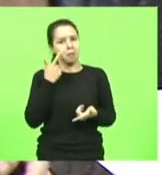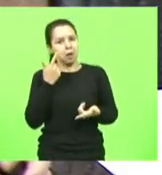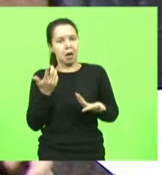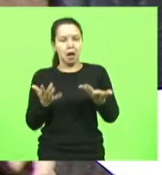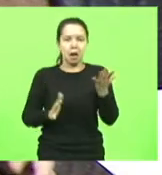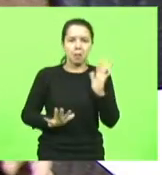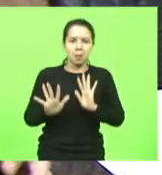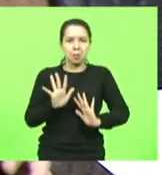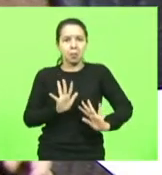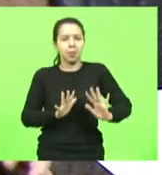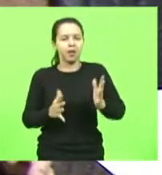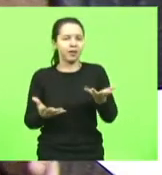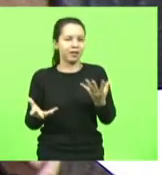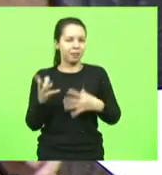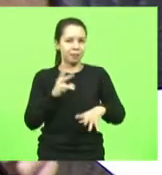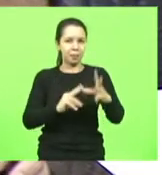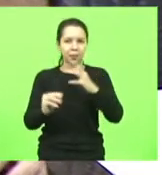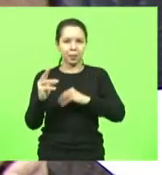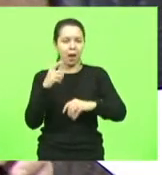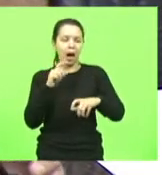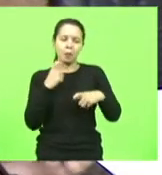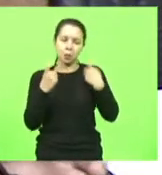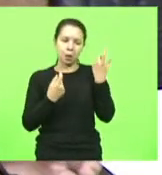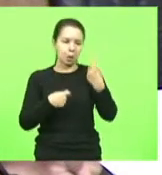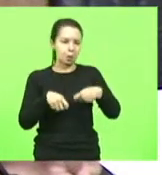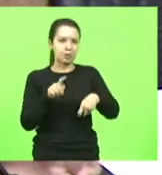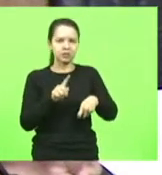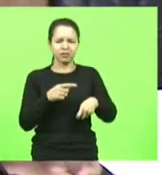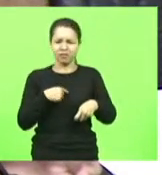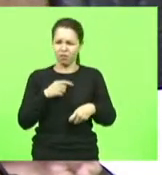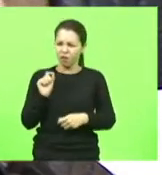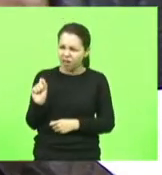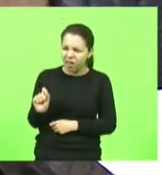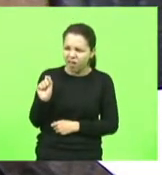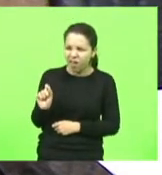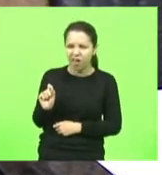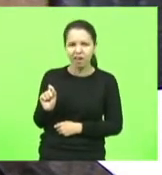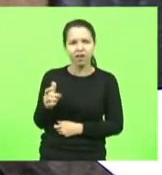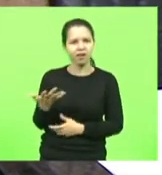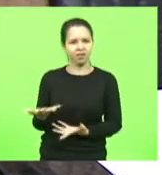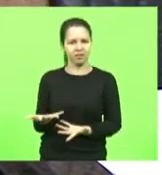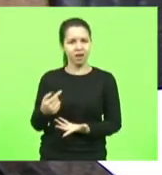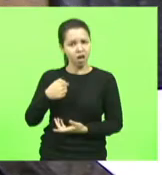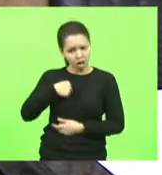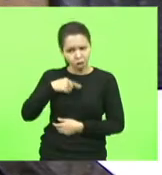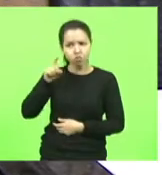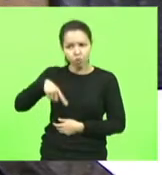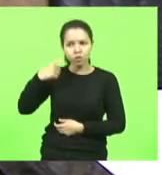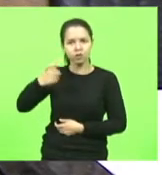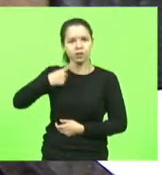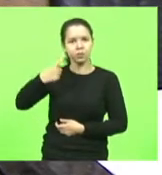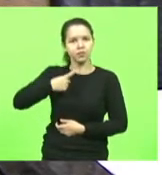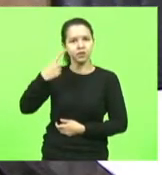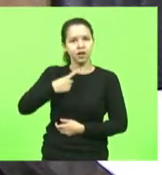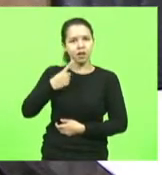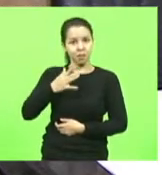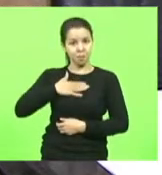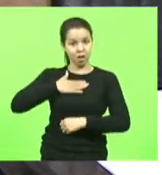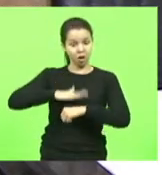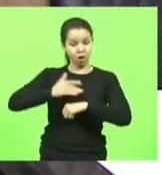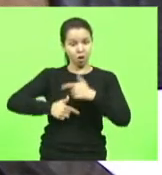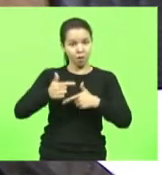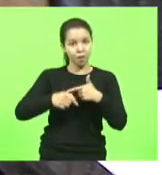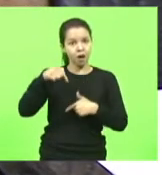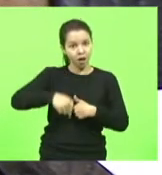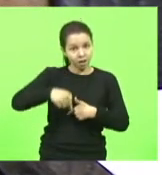então, não há tanto que se preocupar. Eu, como é que é, secretário? Espera aí, eu sou deputado. A minha função aqui, minha